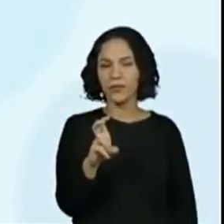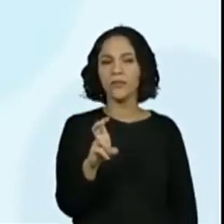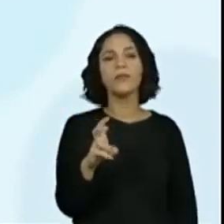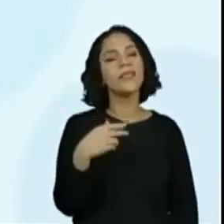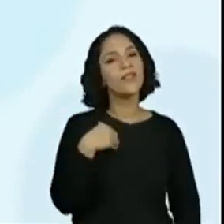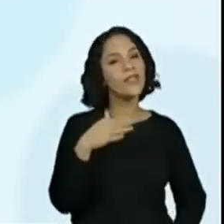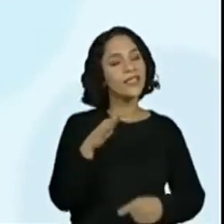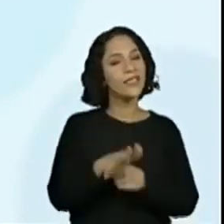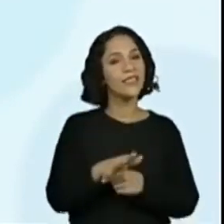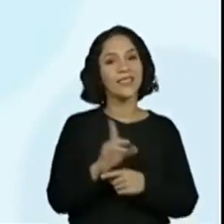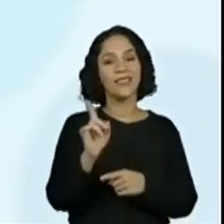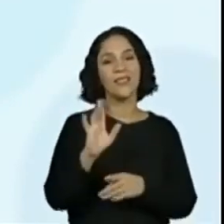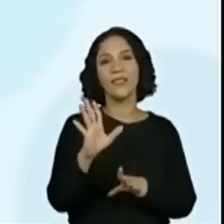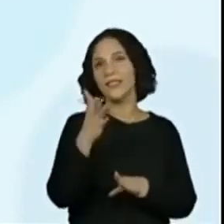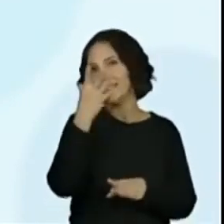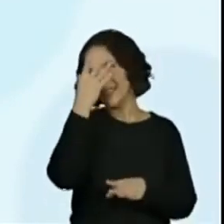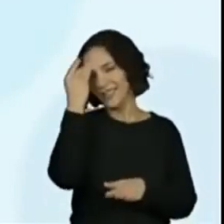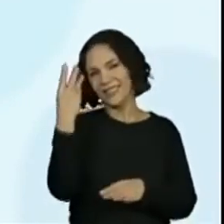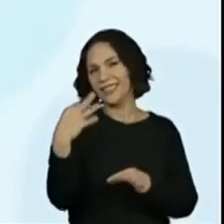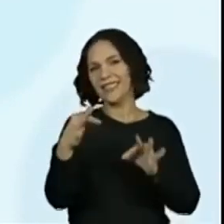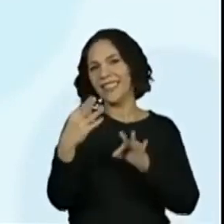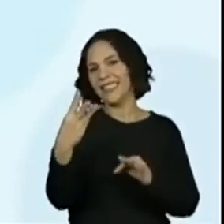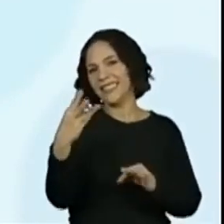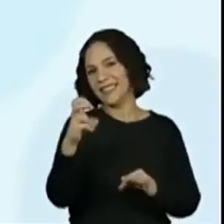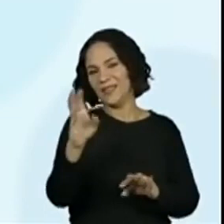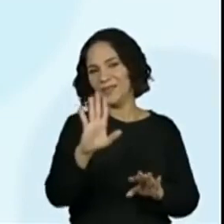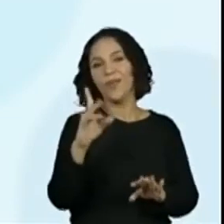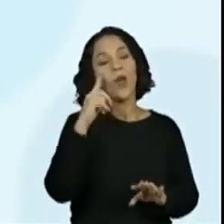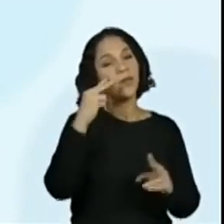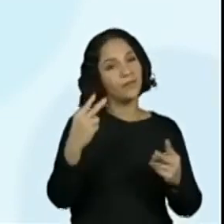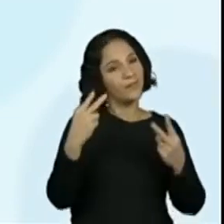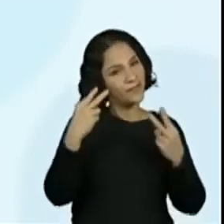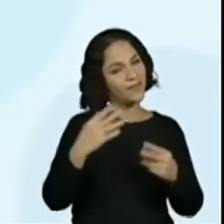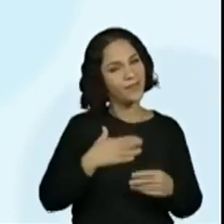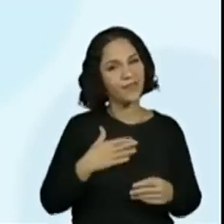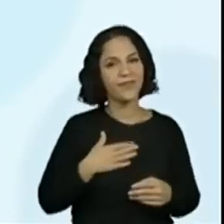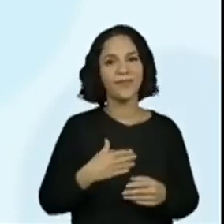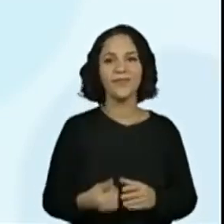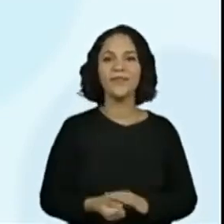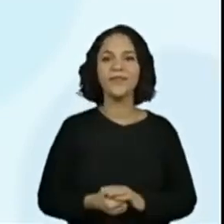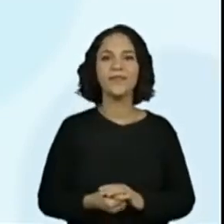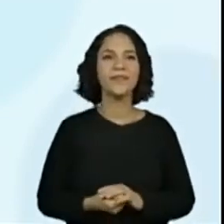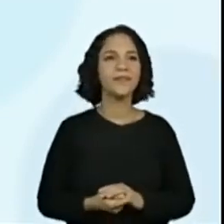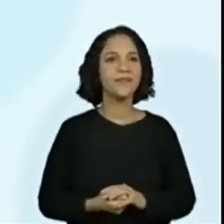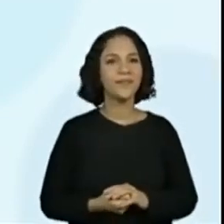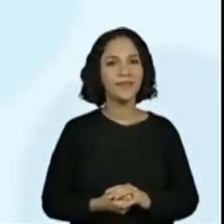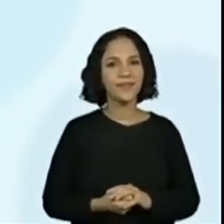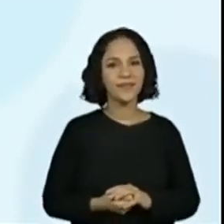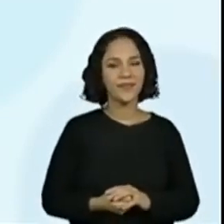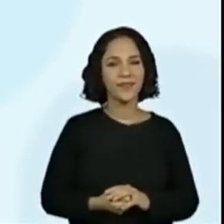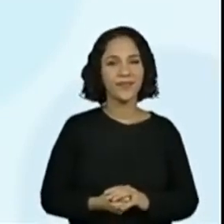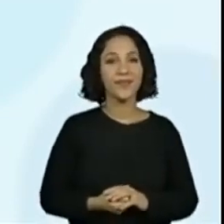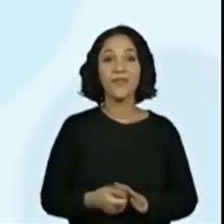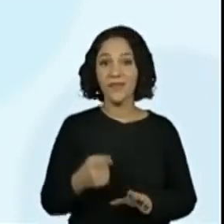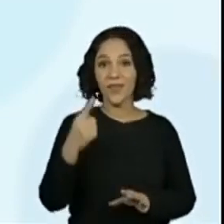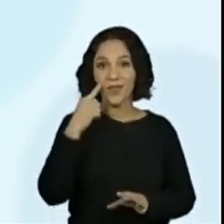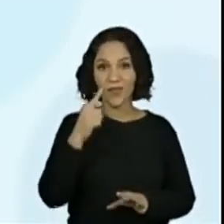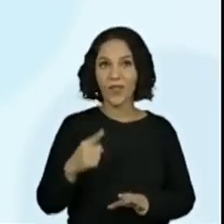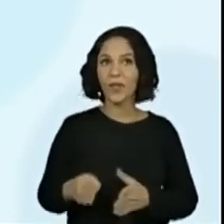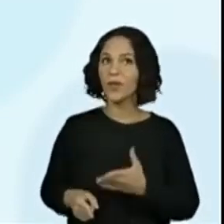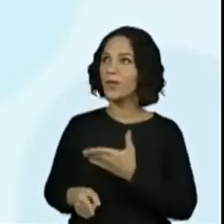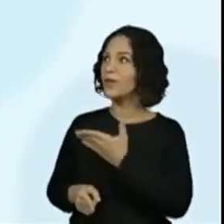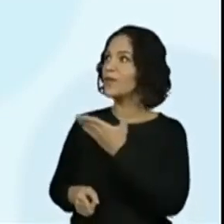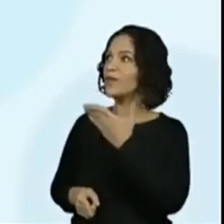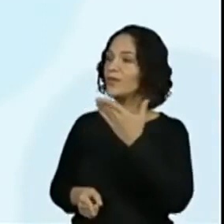ajuda. Não, Esquece o 35. Olha para a tela da professora. Vocês estão vendo que a gente vai ter algumas